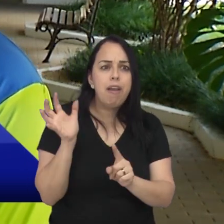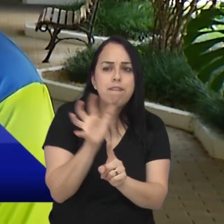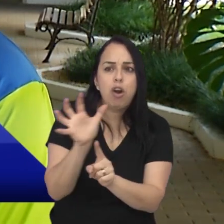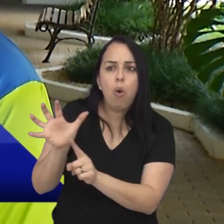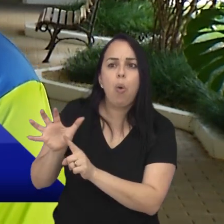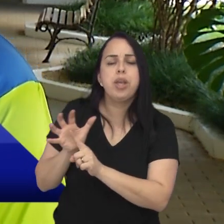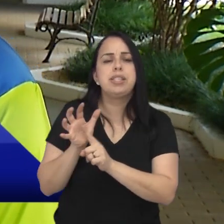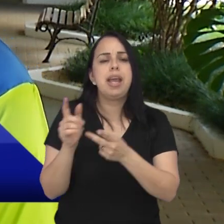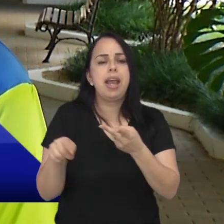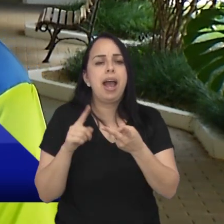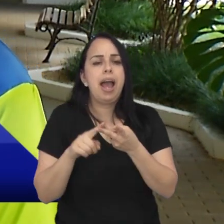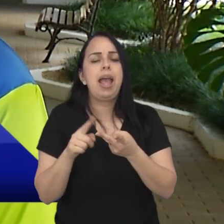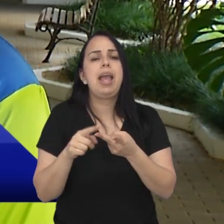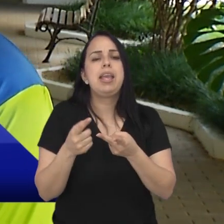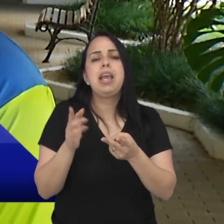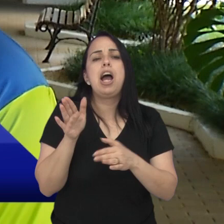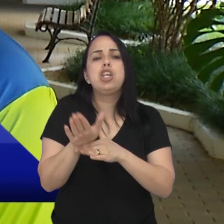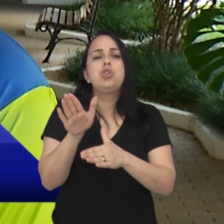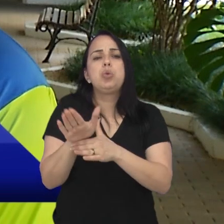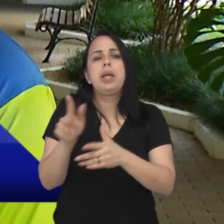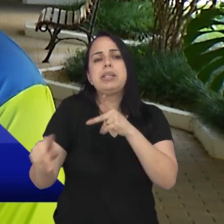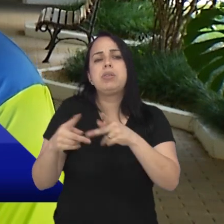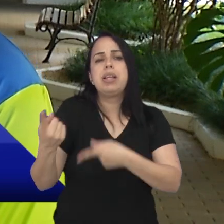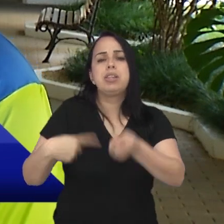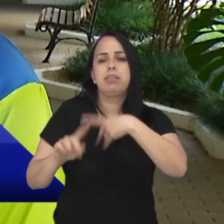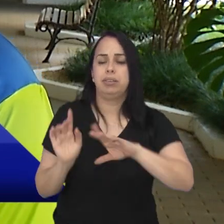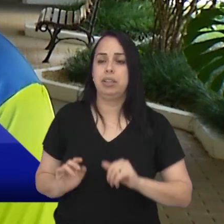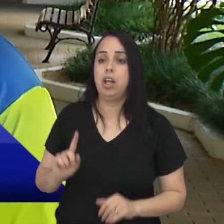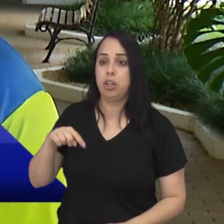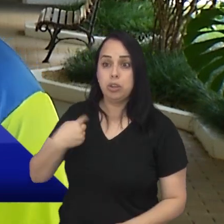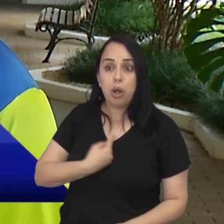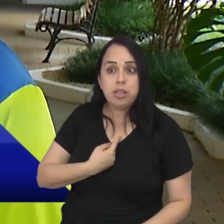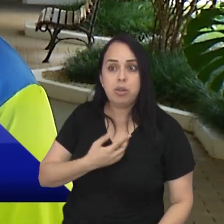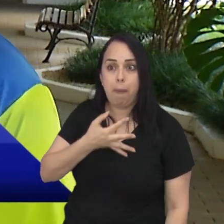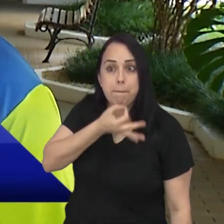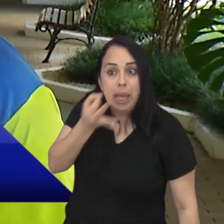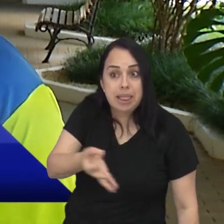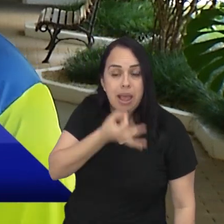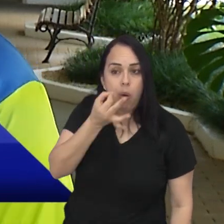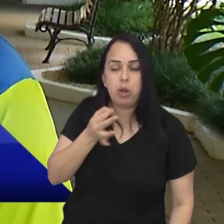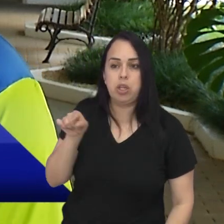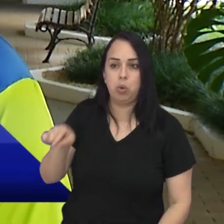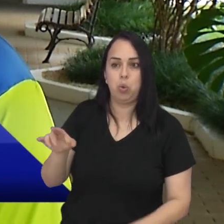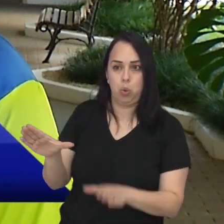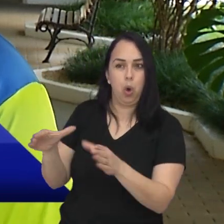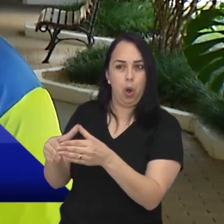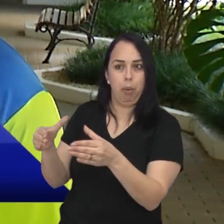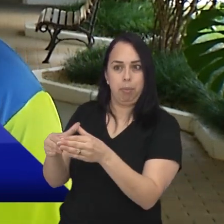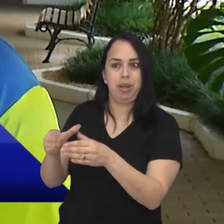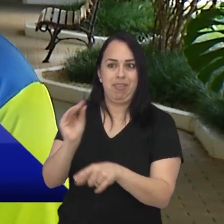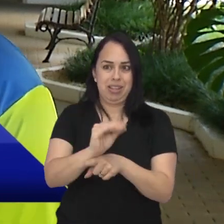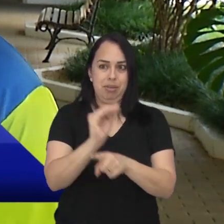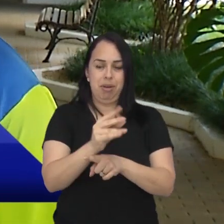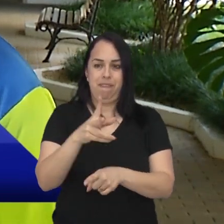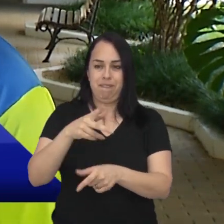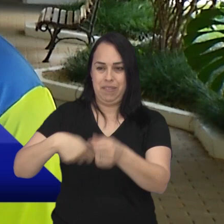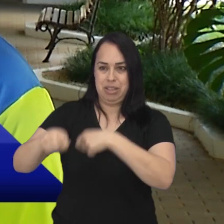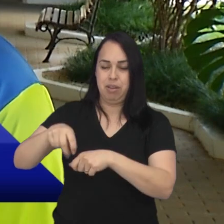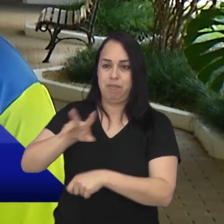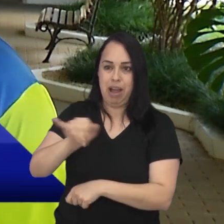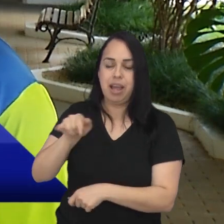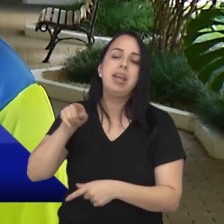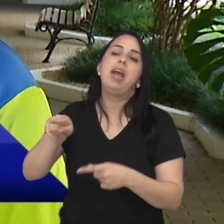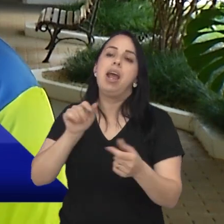impacta também nos cofres públicos e ajuda a cidade a se desenvolver? Não, nós acreditamos que o grupo que pegou, ele vai fazer o quê? Além do